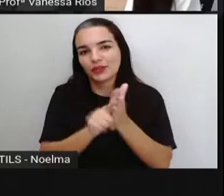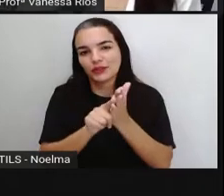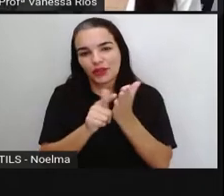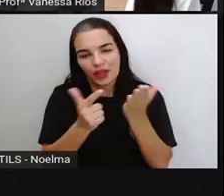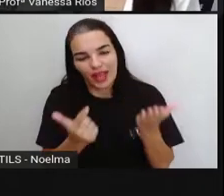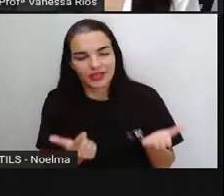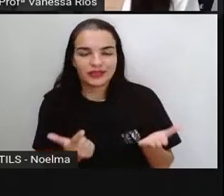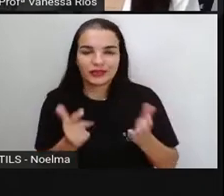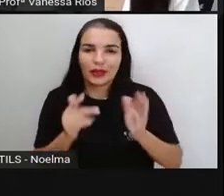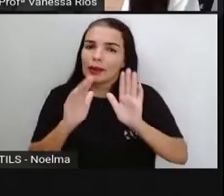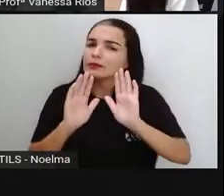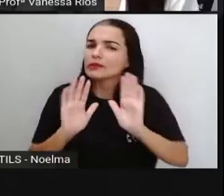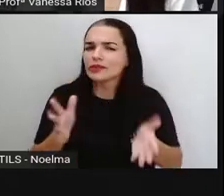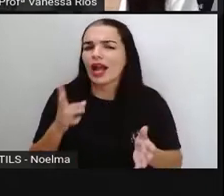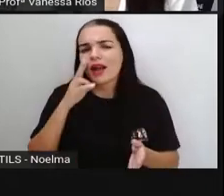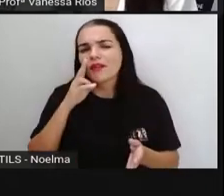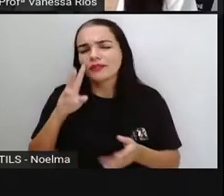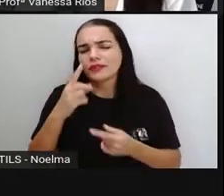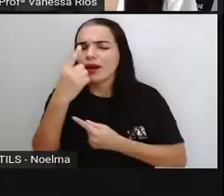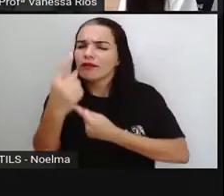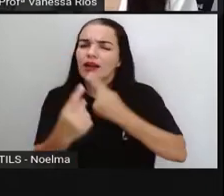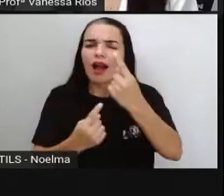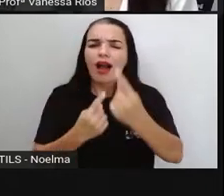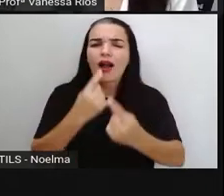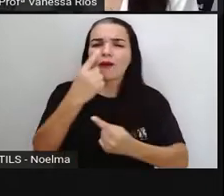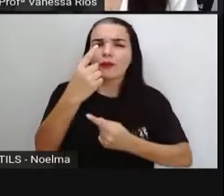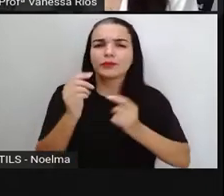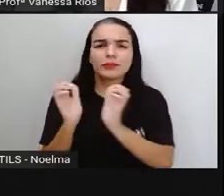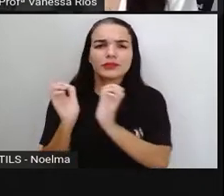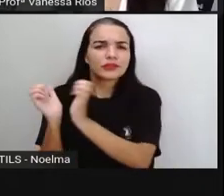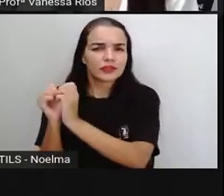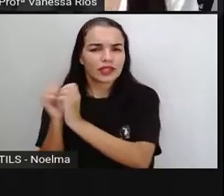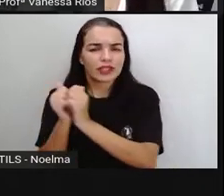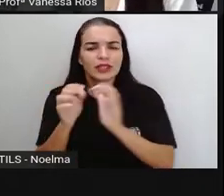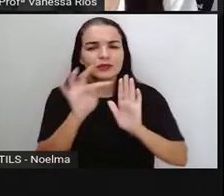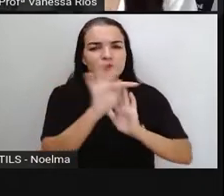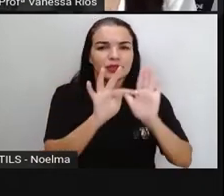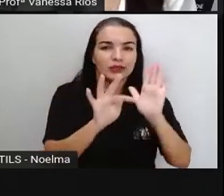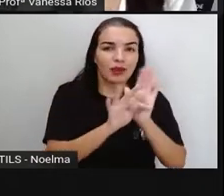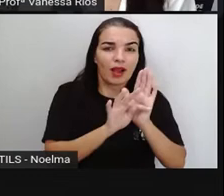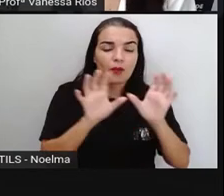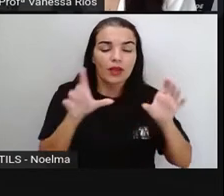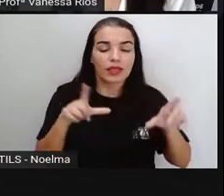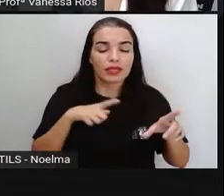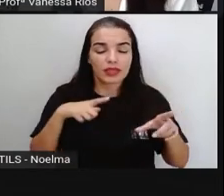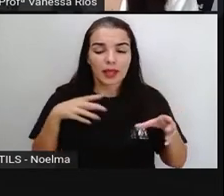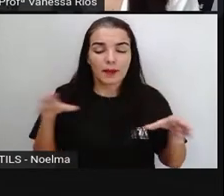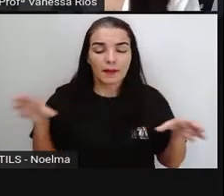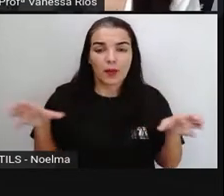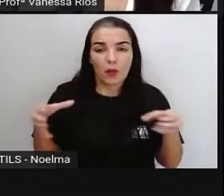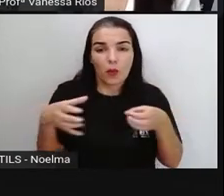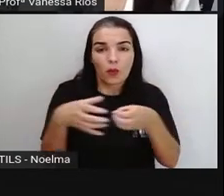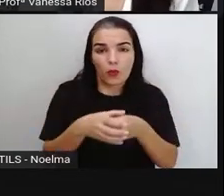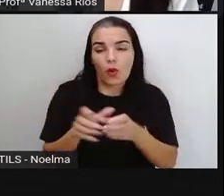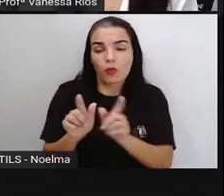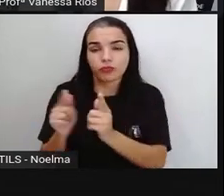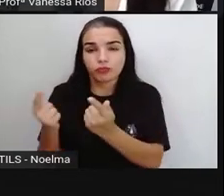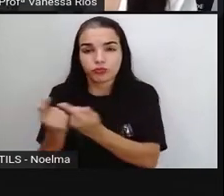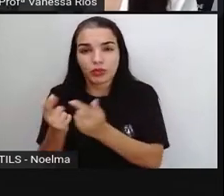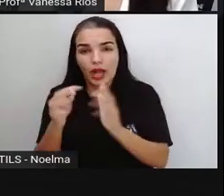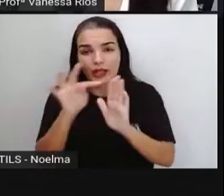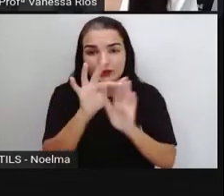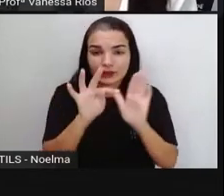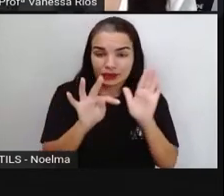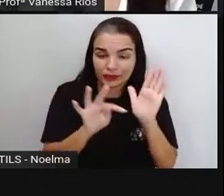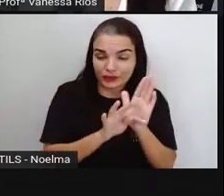observou aí alguns gêneros textuais que fazem parte aí do grupo dos textos jornalísticos e já percebemos aí